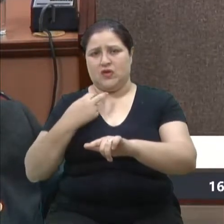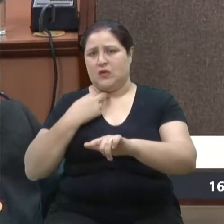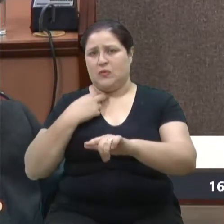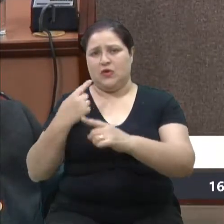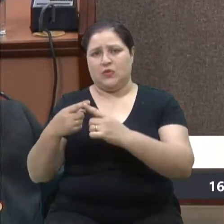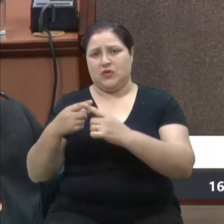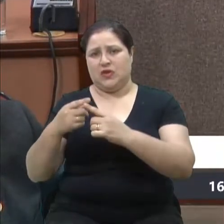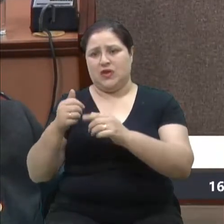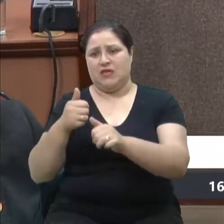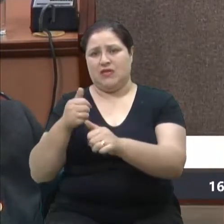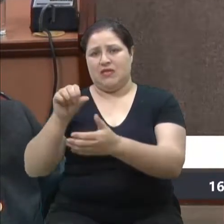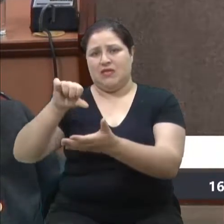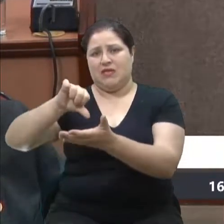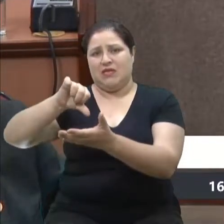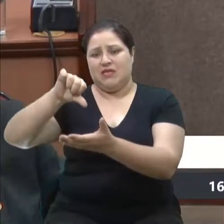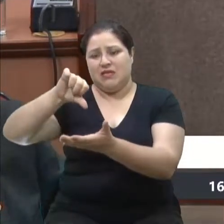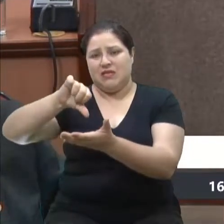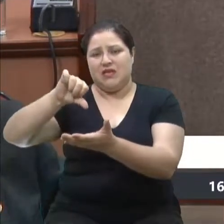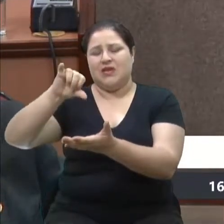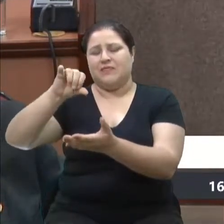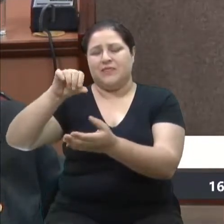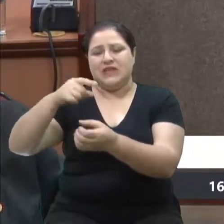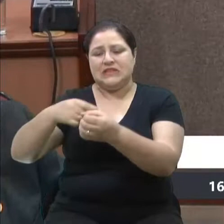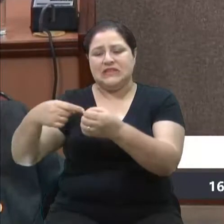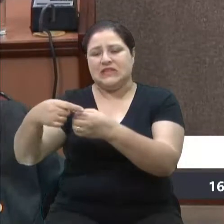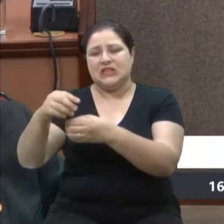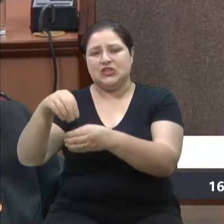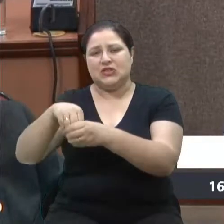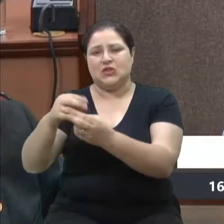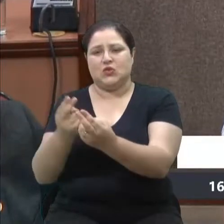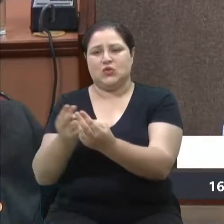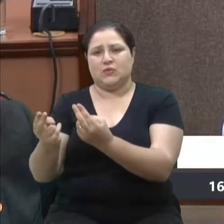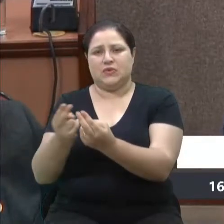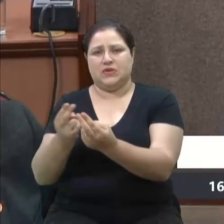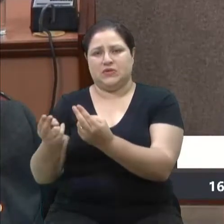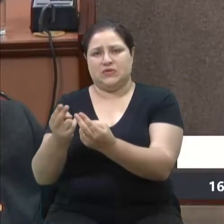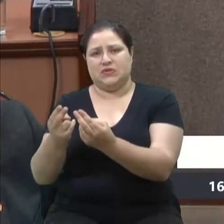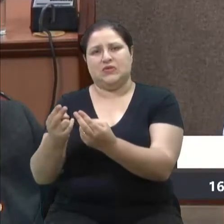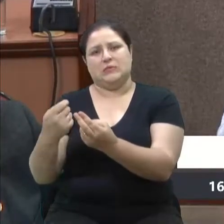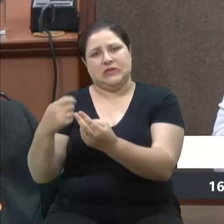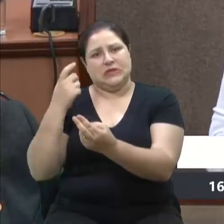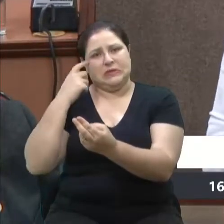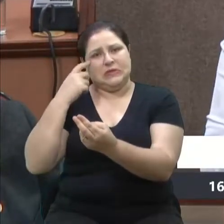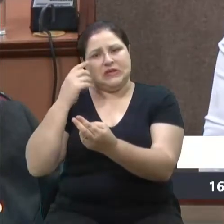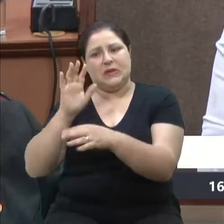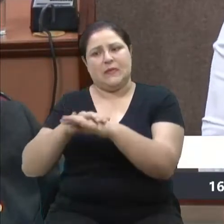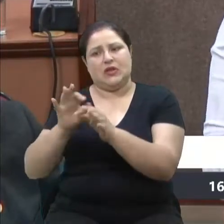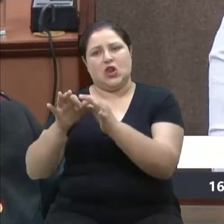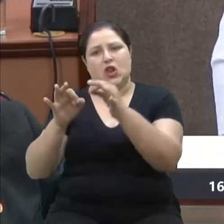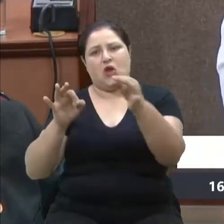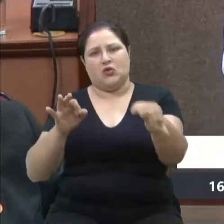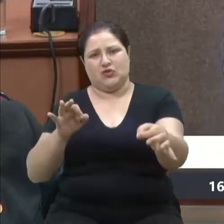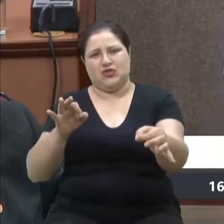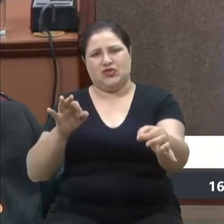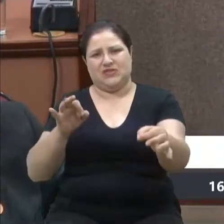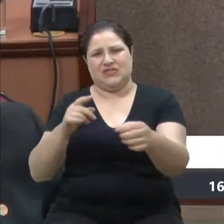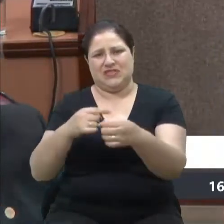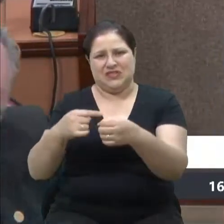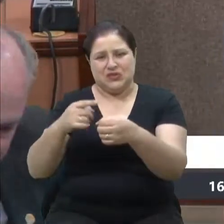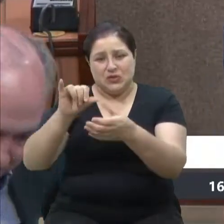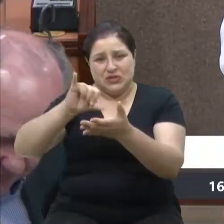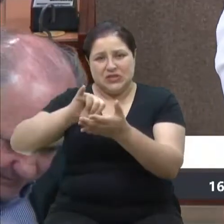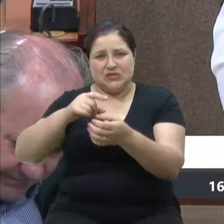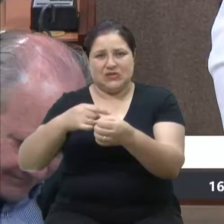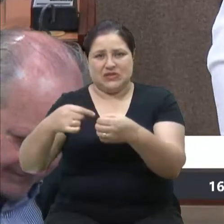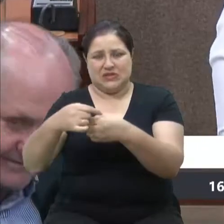o município, talvez fosse a melhor solução, mas a gente precisa pensar em outras possibilidades, né. Como eu falei, e